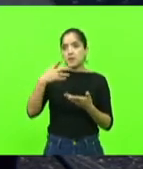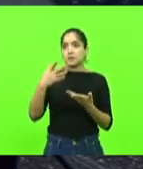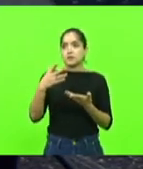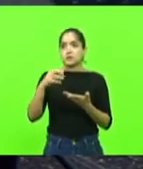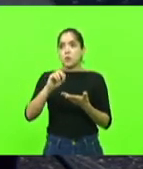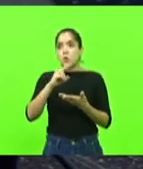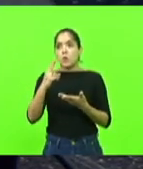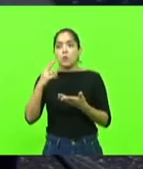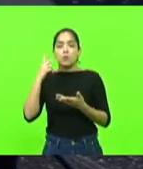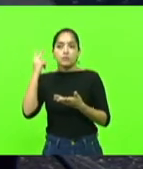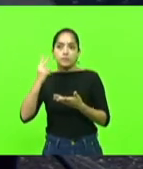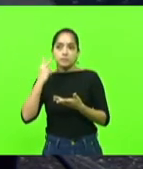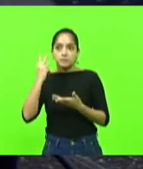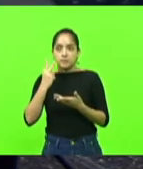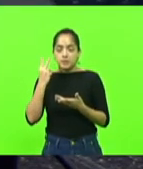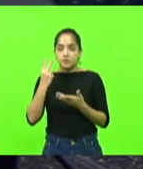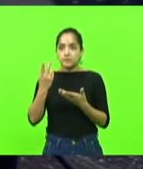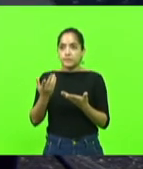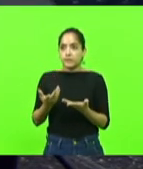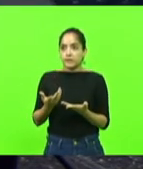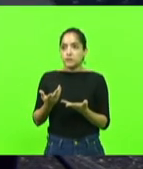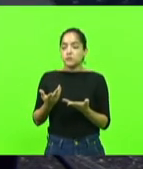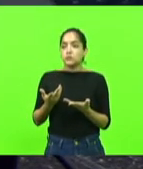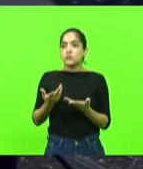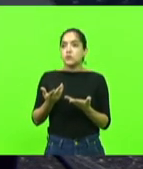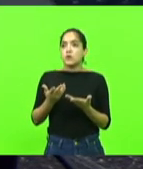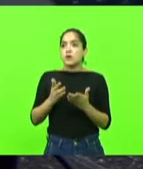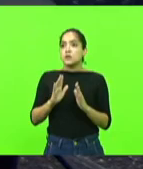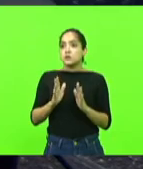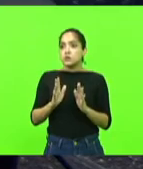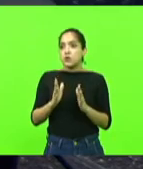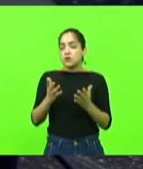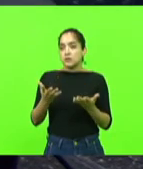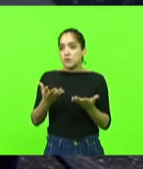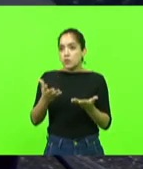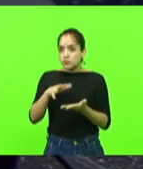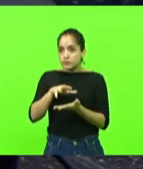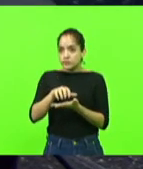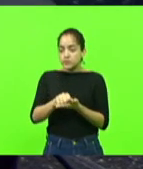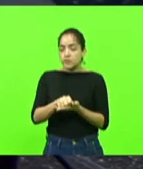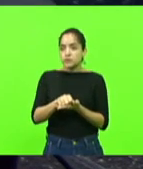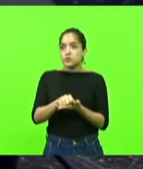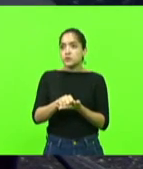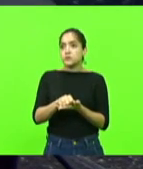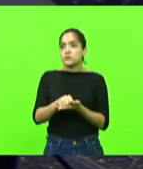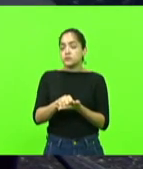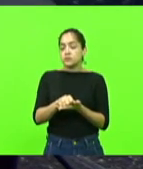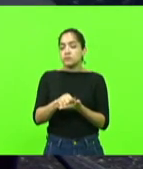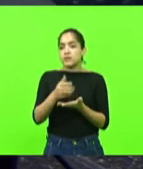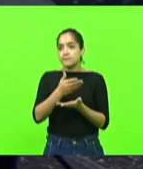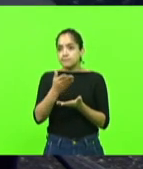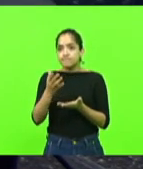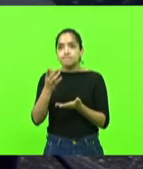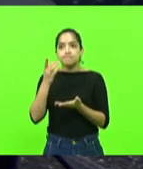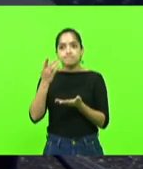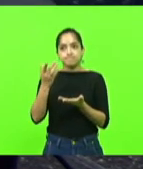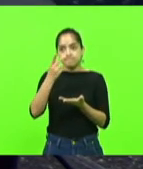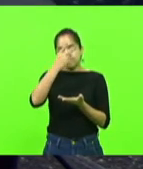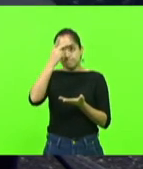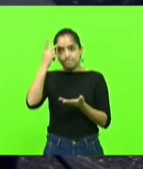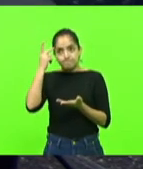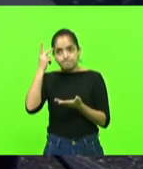ex-vice-prefeito, senhor presidente, eu só queria fazer o registro dessas pessoas que aqui estão,